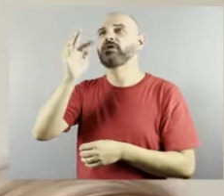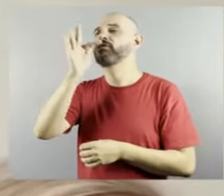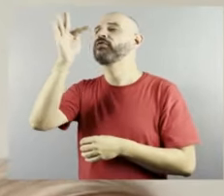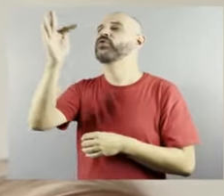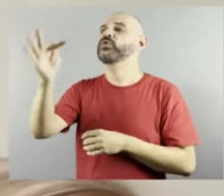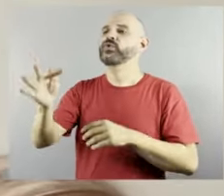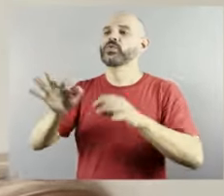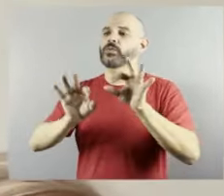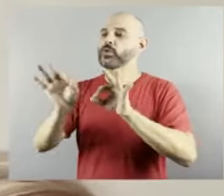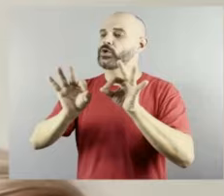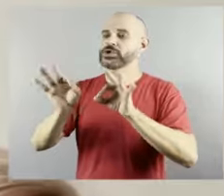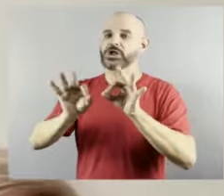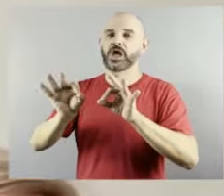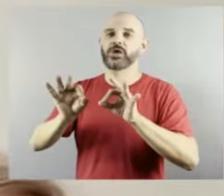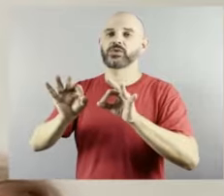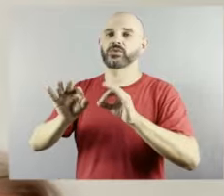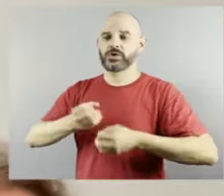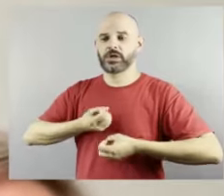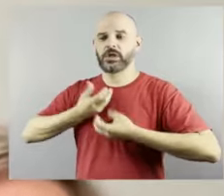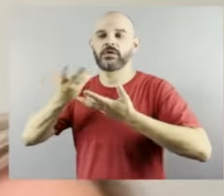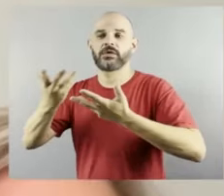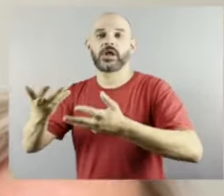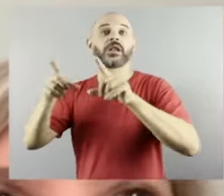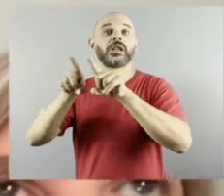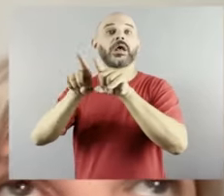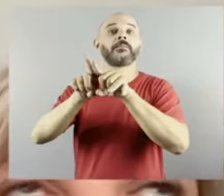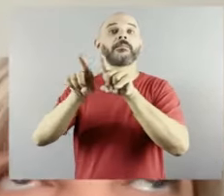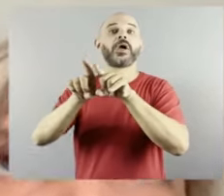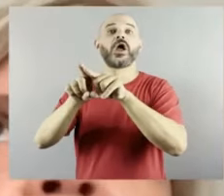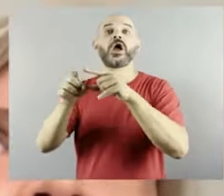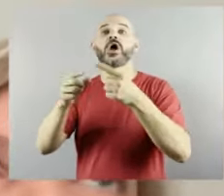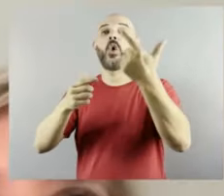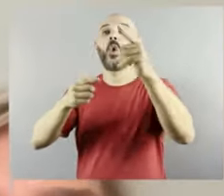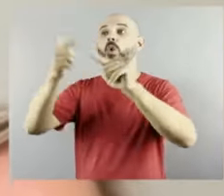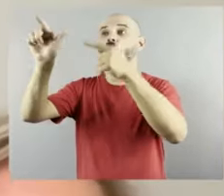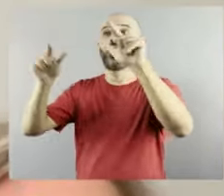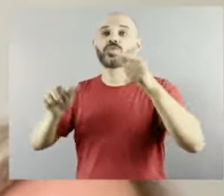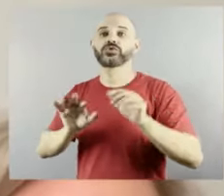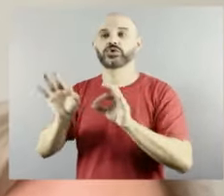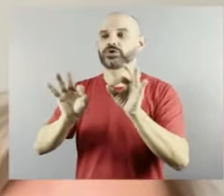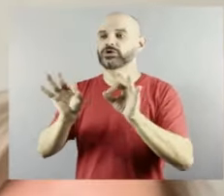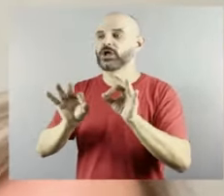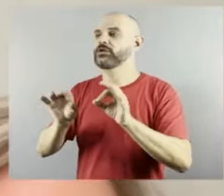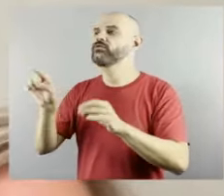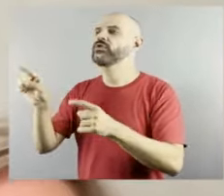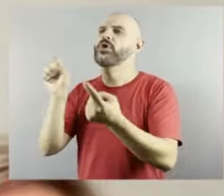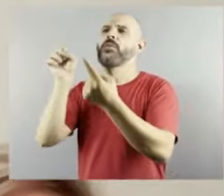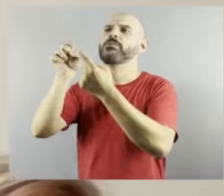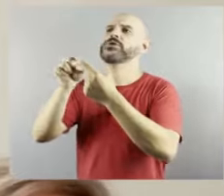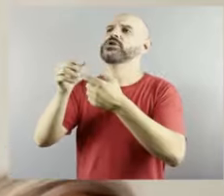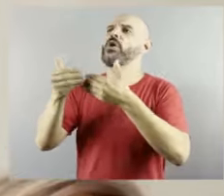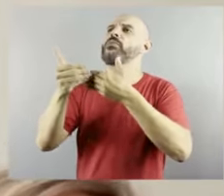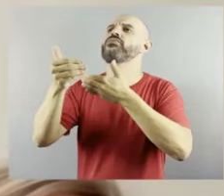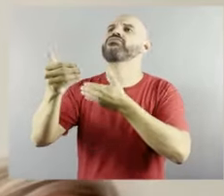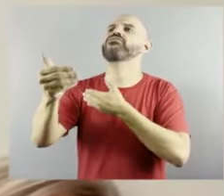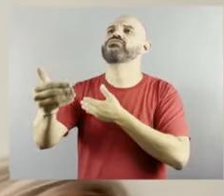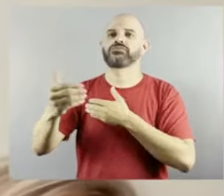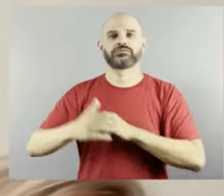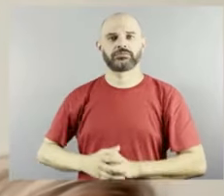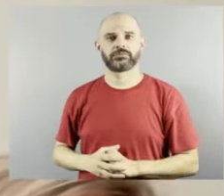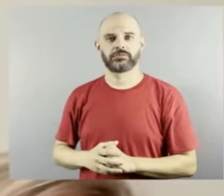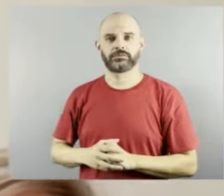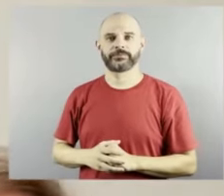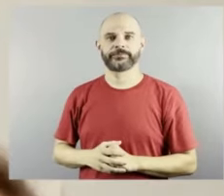e qual legado você espera deixar através dele eu eu espero realmente vida longa